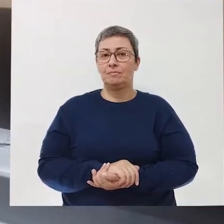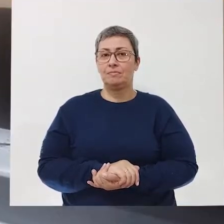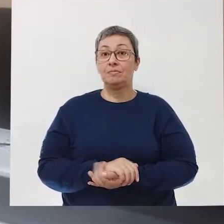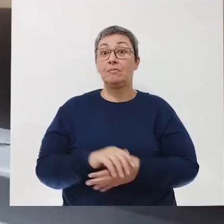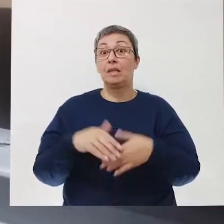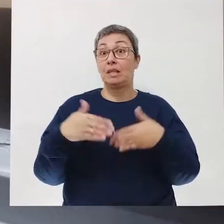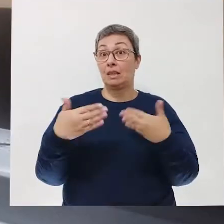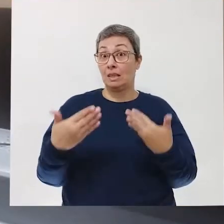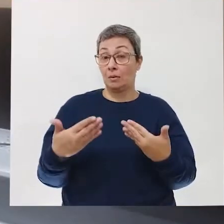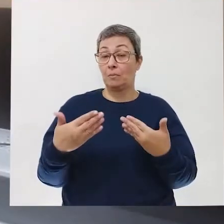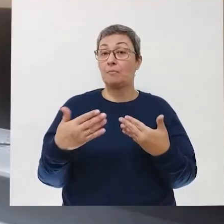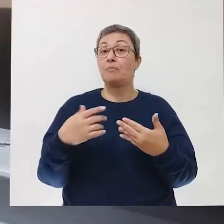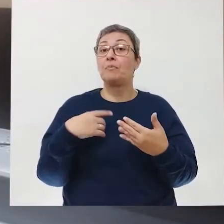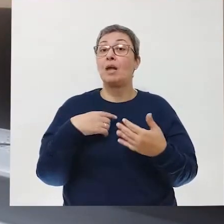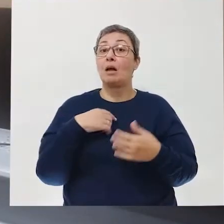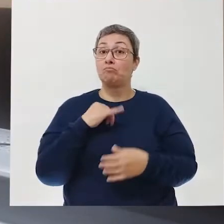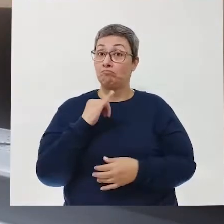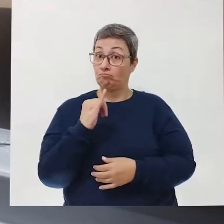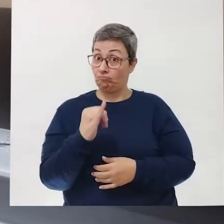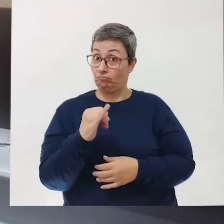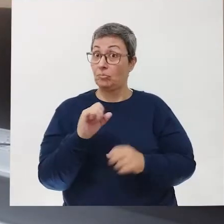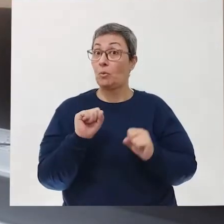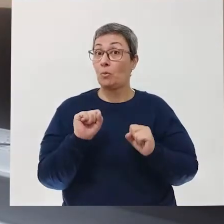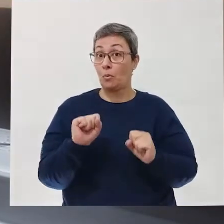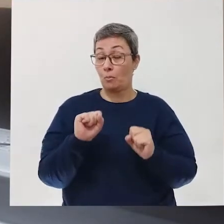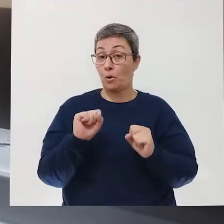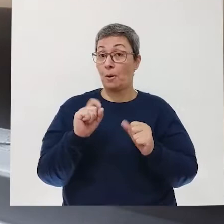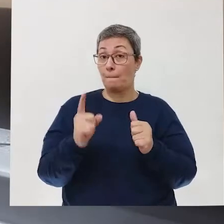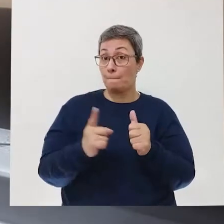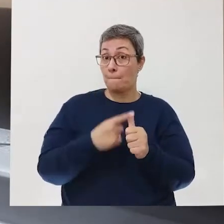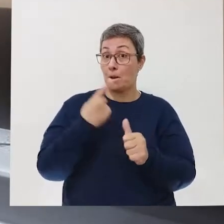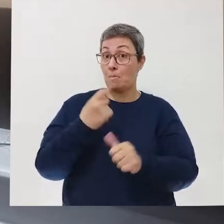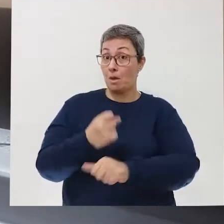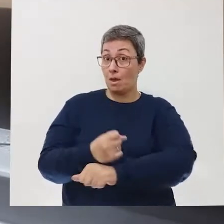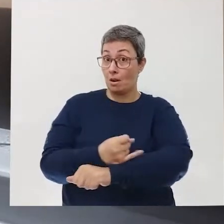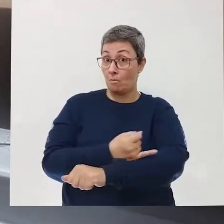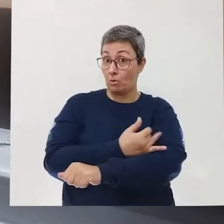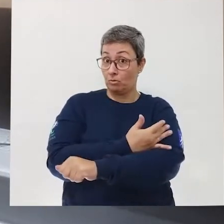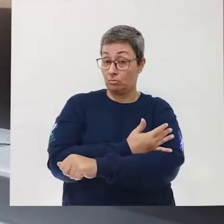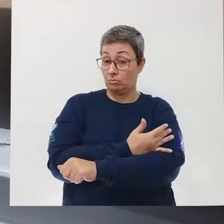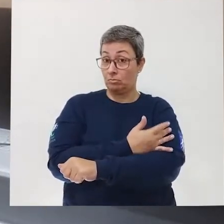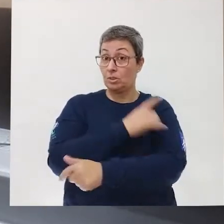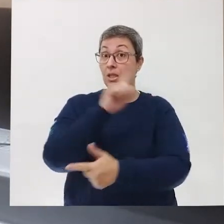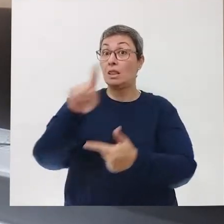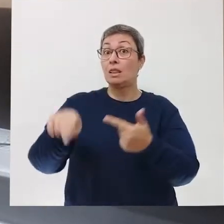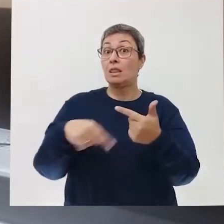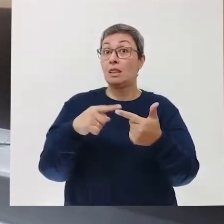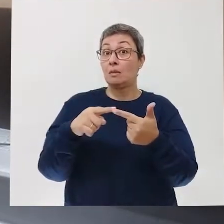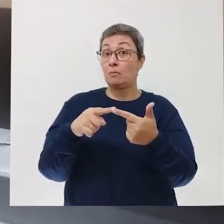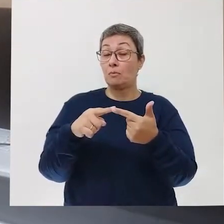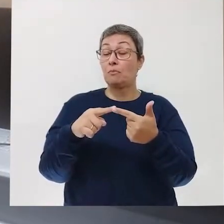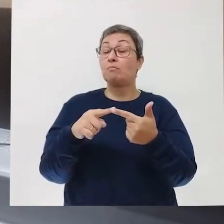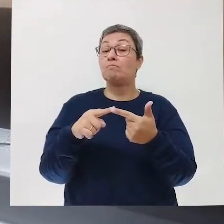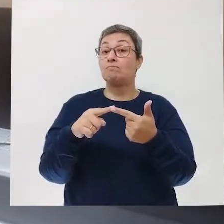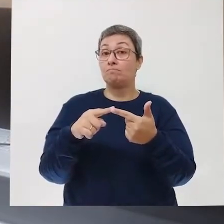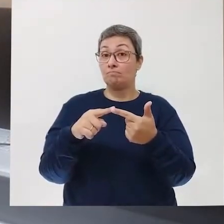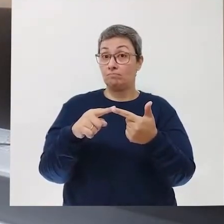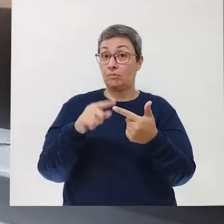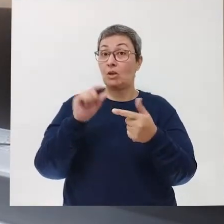Então, podemos afirmar que primeiro vem as emoções e depois